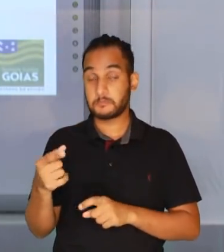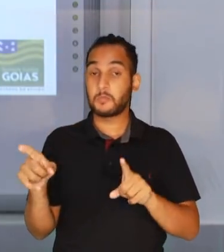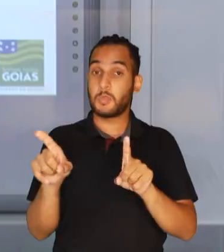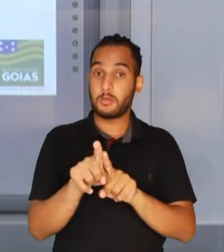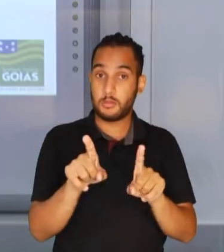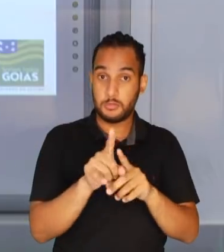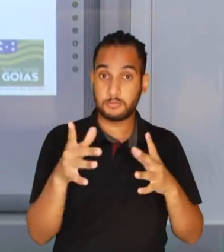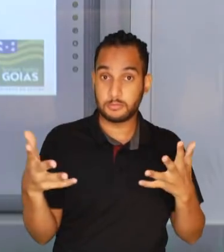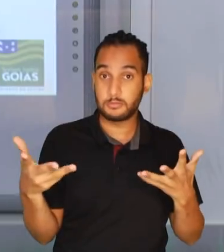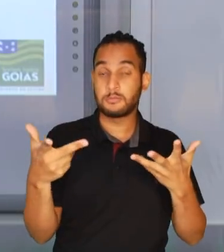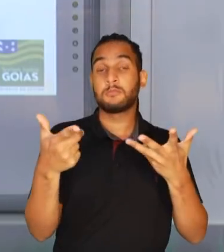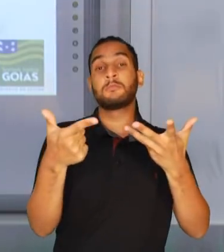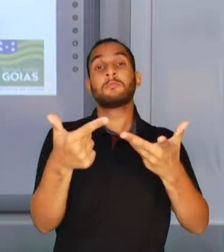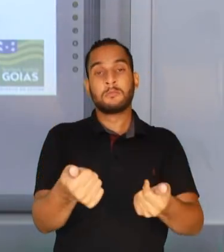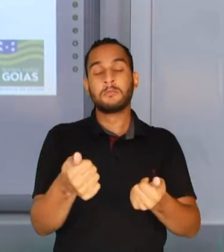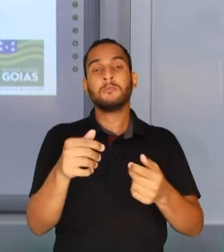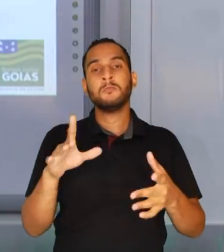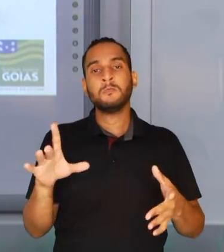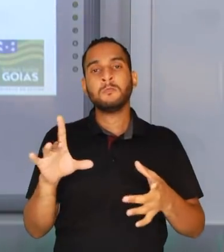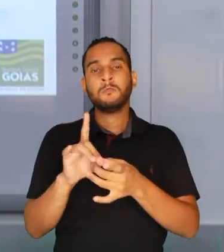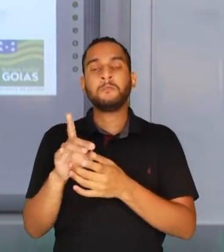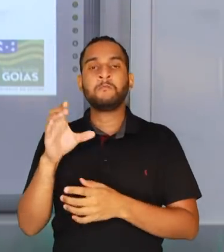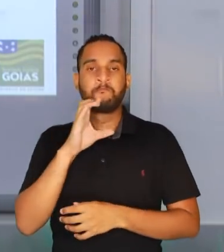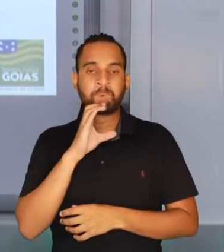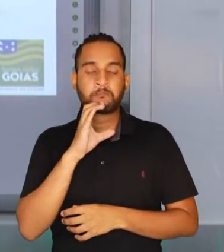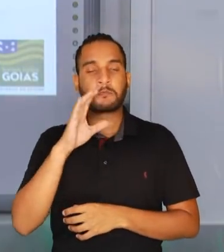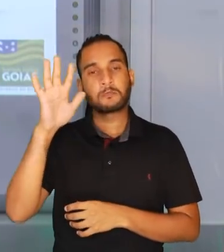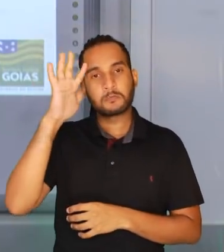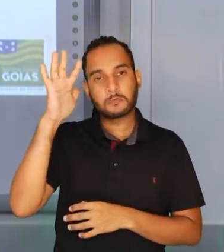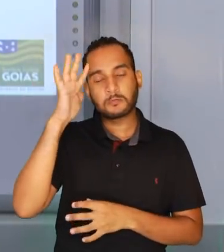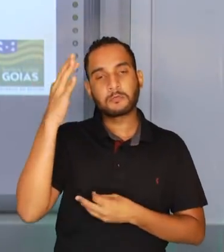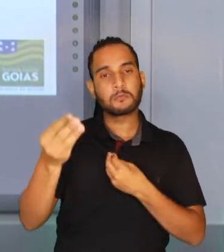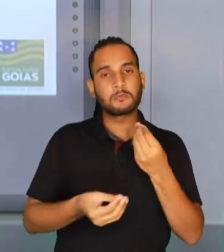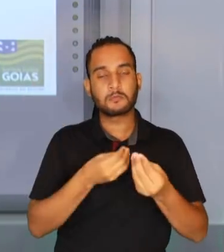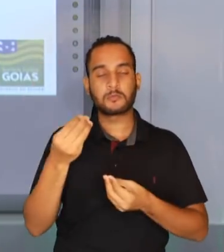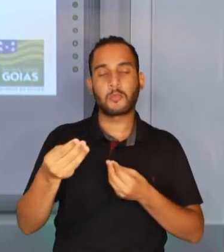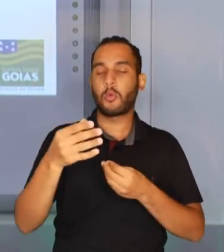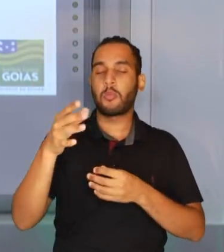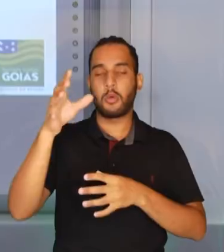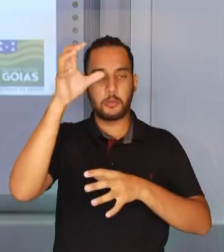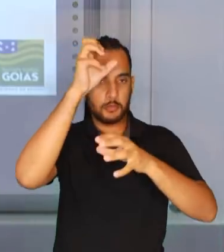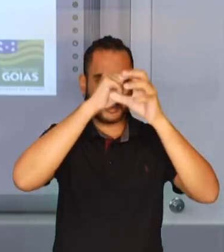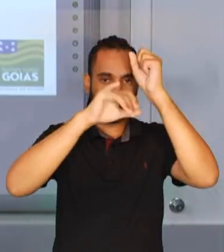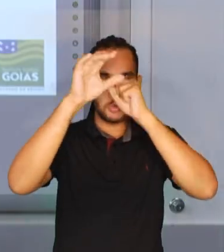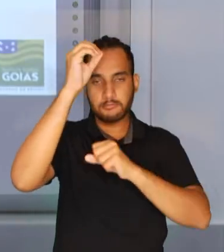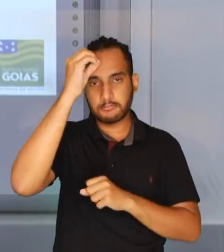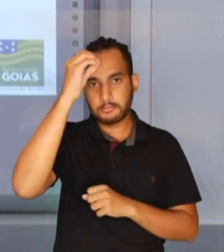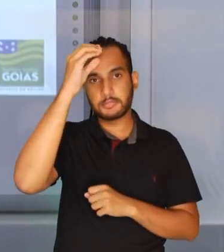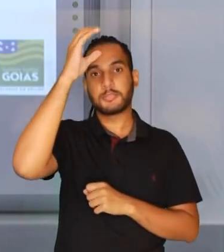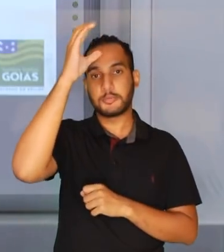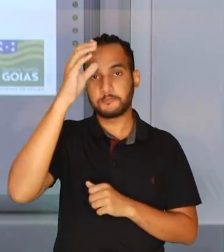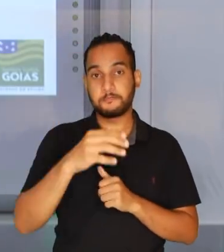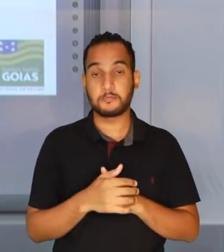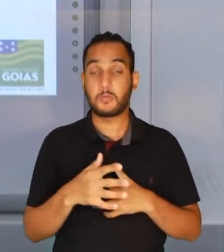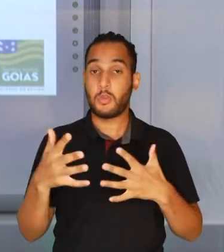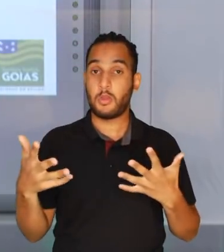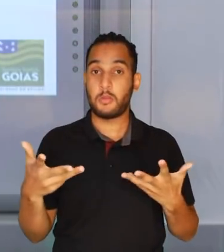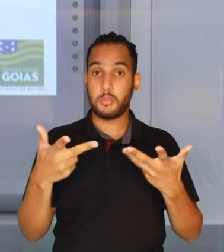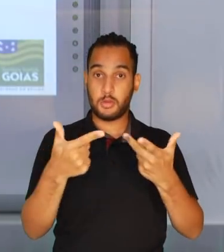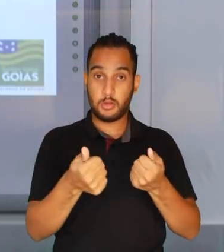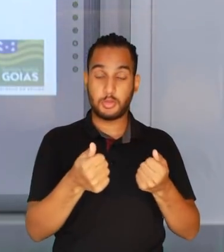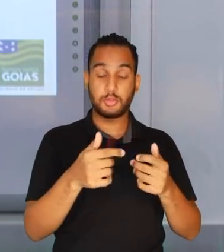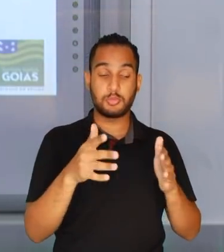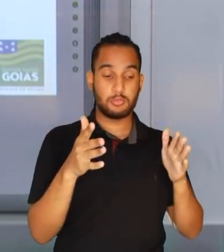e das habilidades que se relacionam a tal conhecimento, pensando na gradação do conhecimento. As habilidades foram